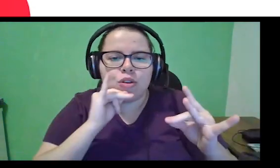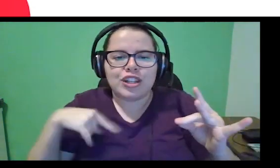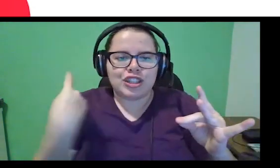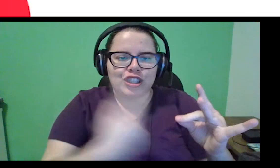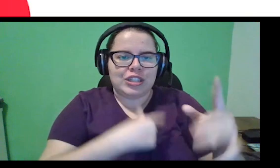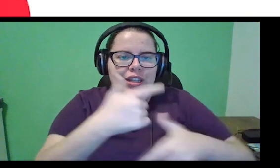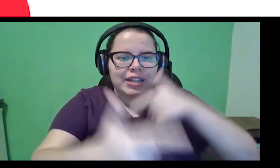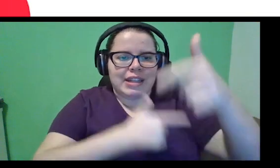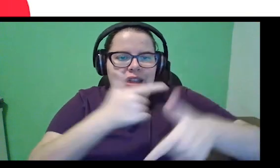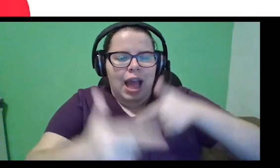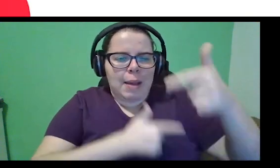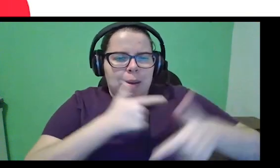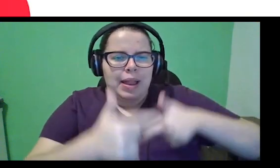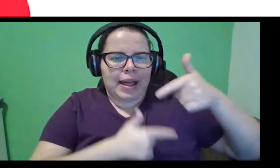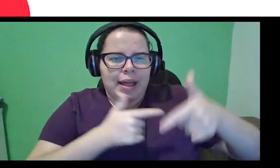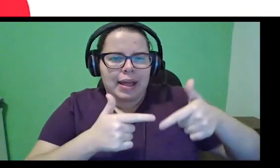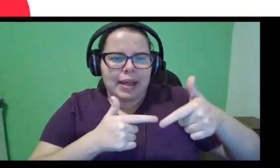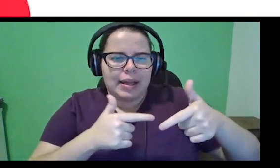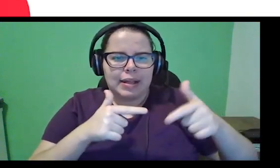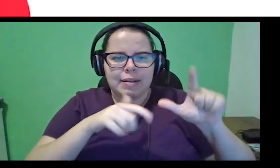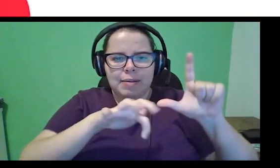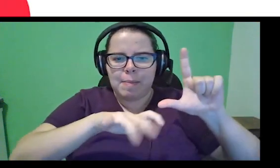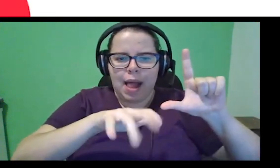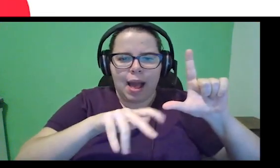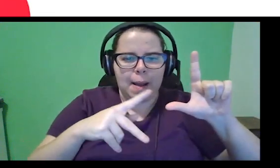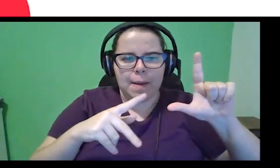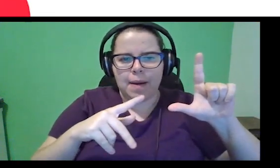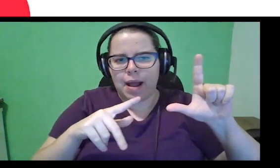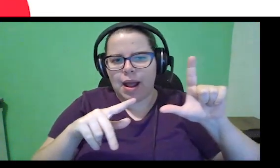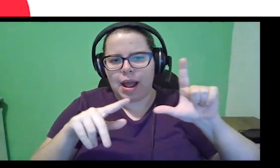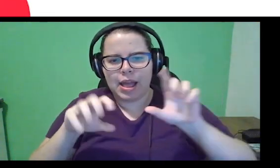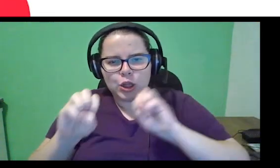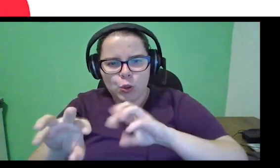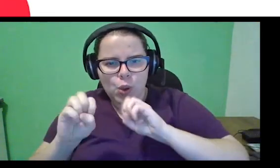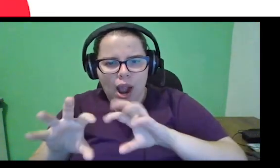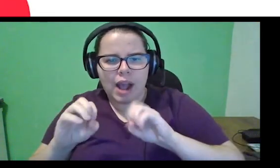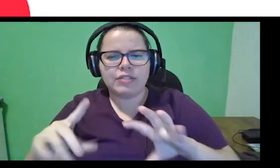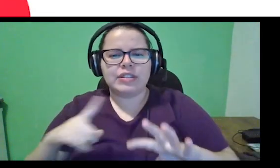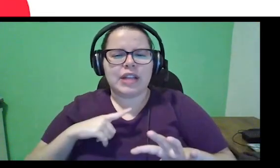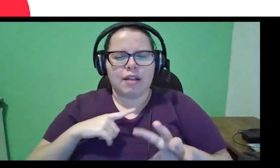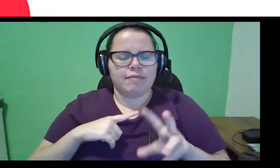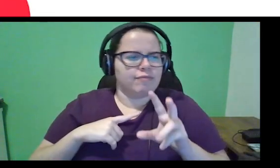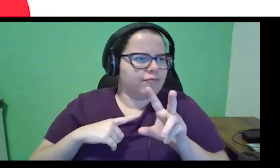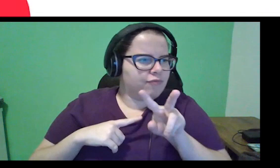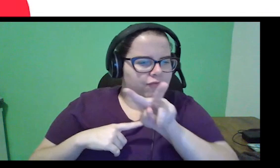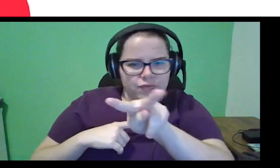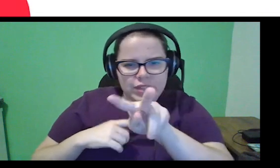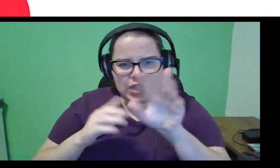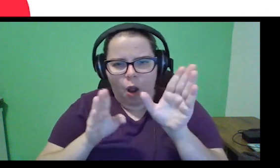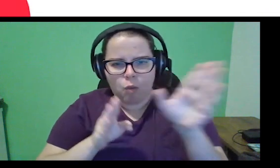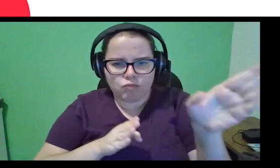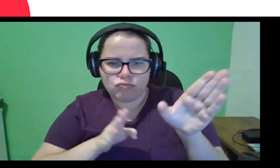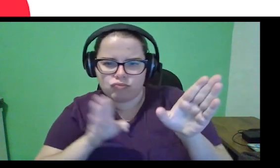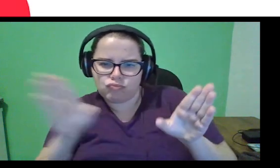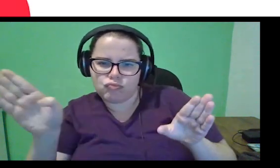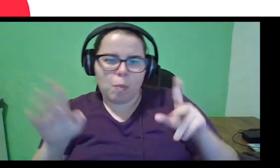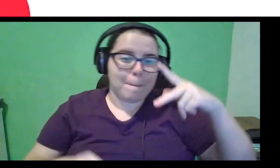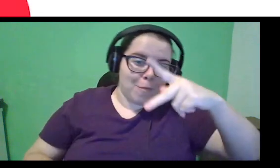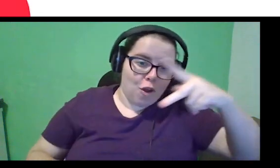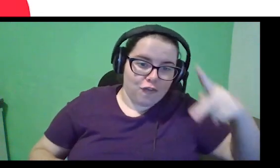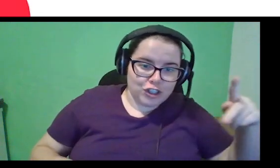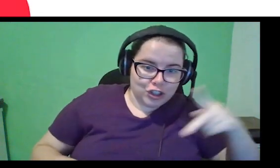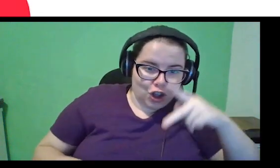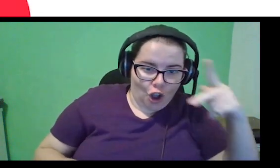está trabalhando na plataforma educacional, temos duas visões, né, professores